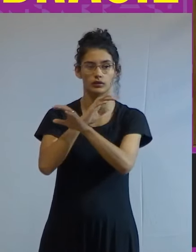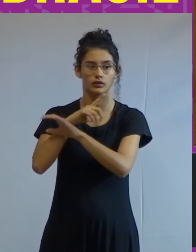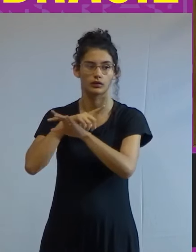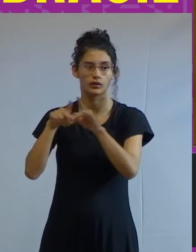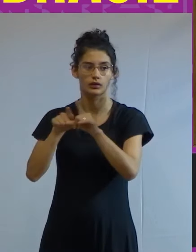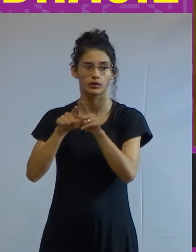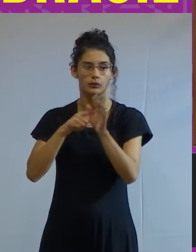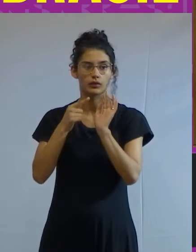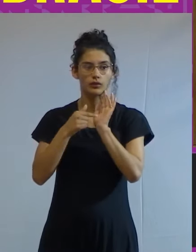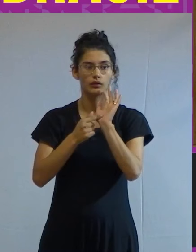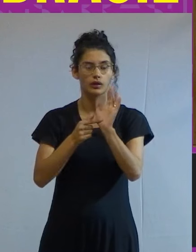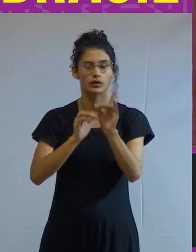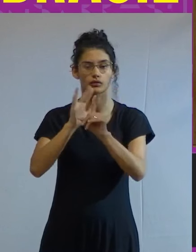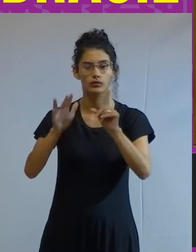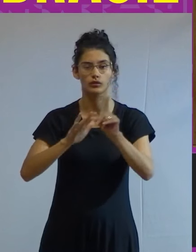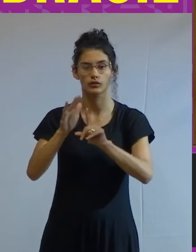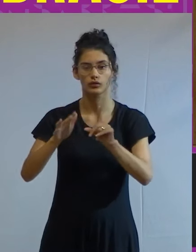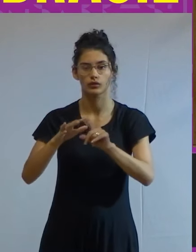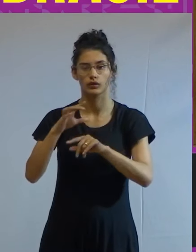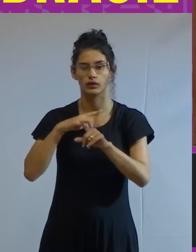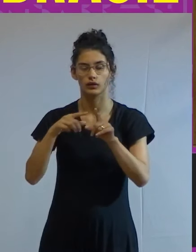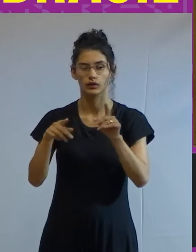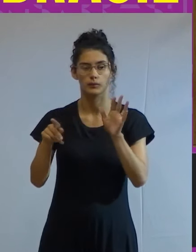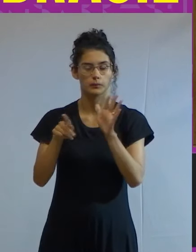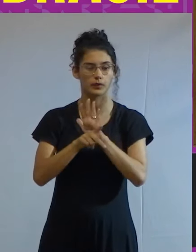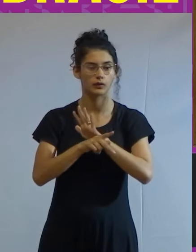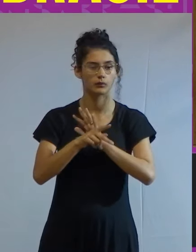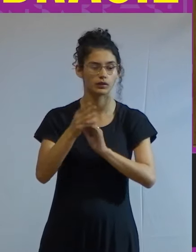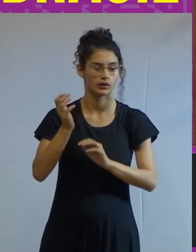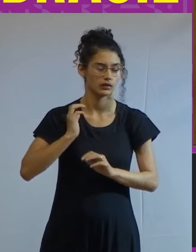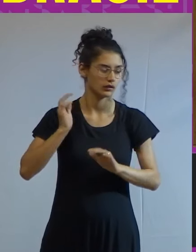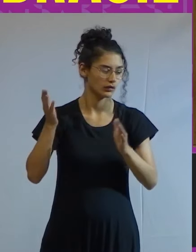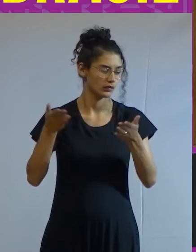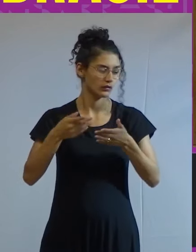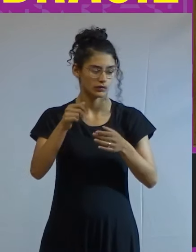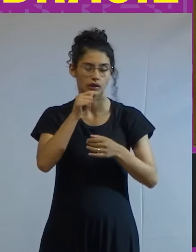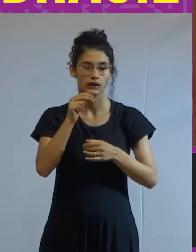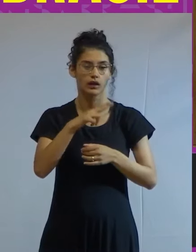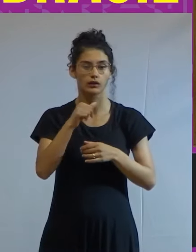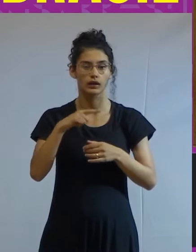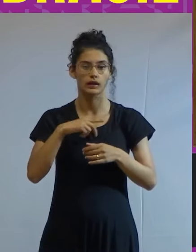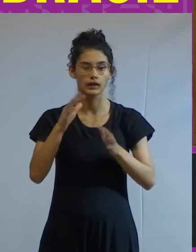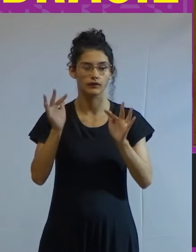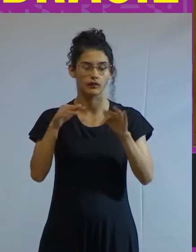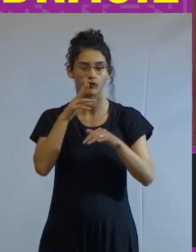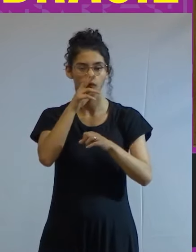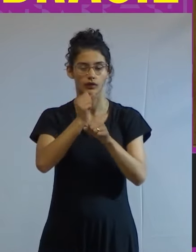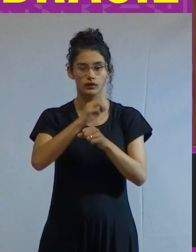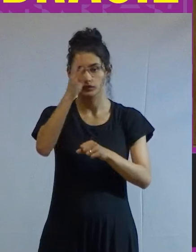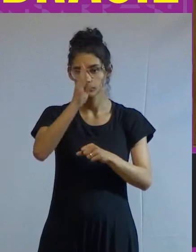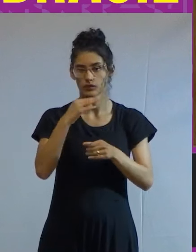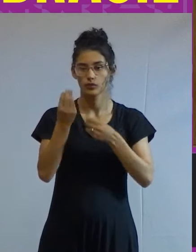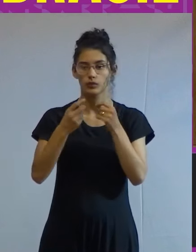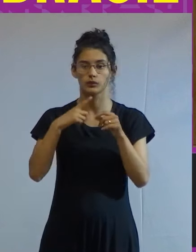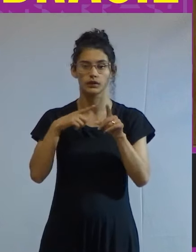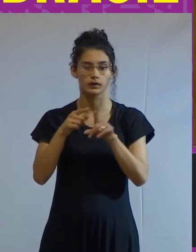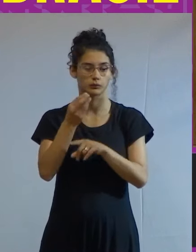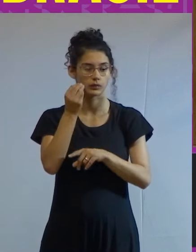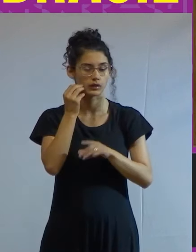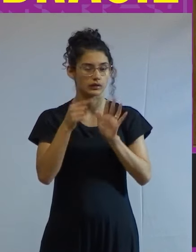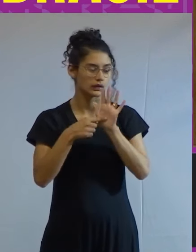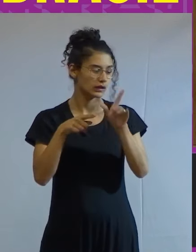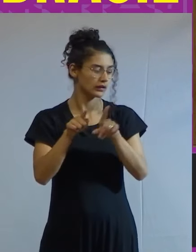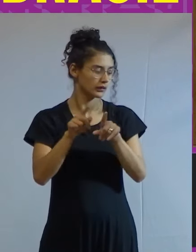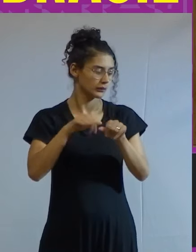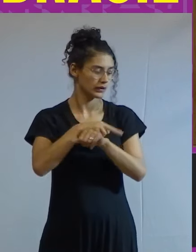posto no discurso ideológico das burguesias originárias nunca teve força no Brasil como tentamos demonstrar